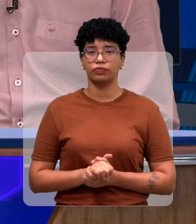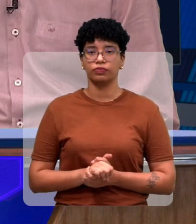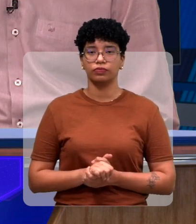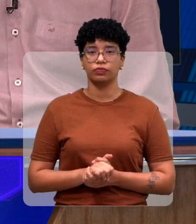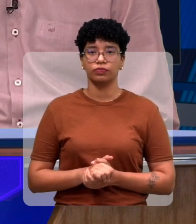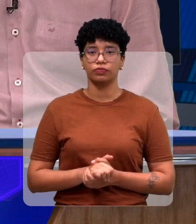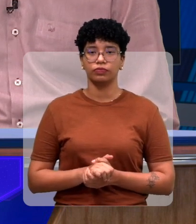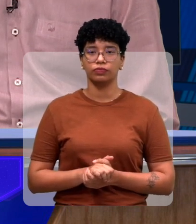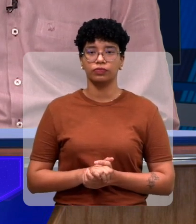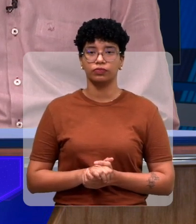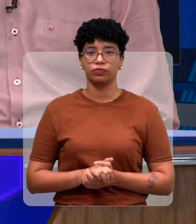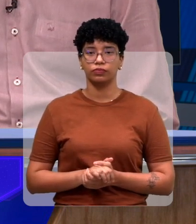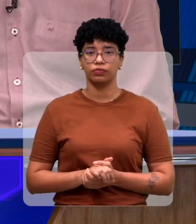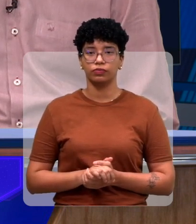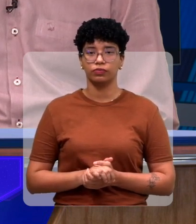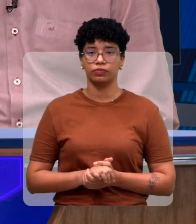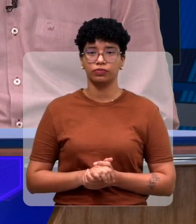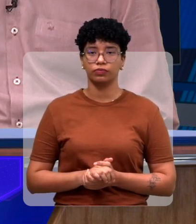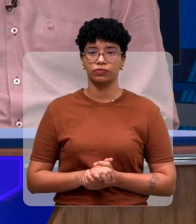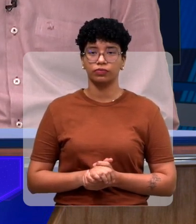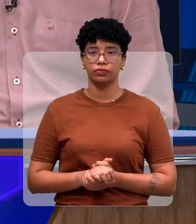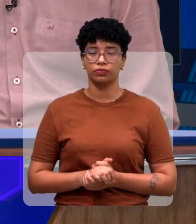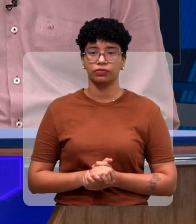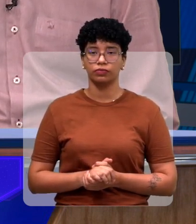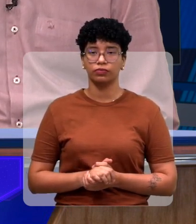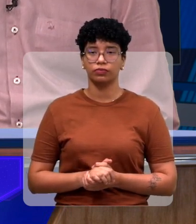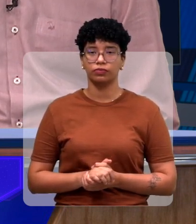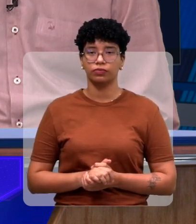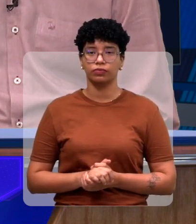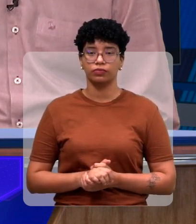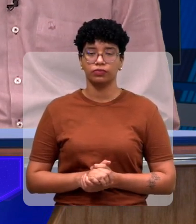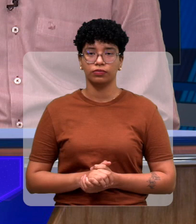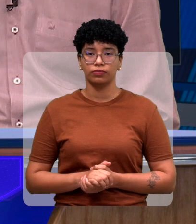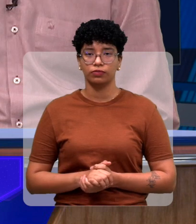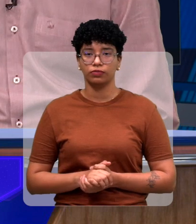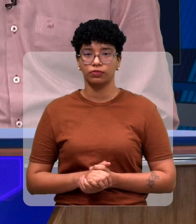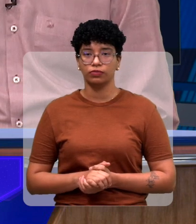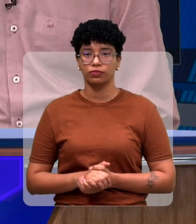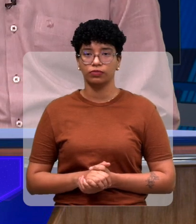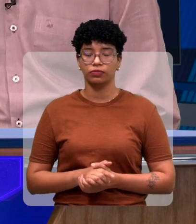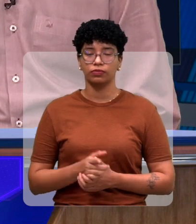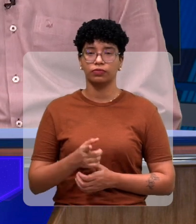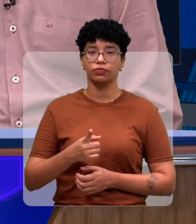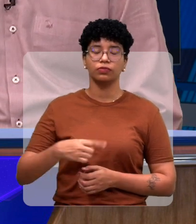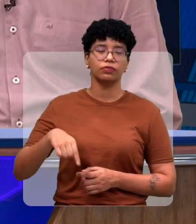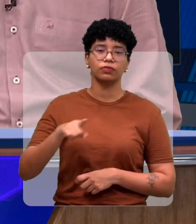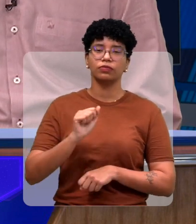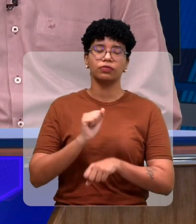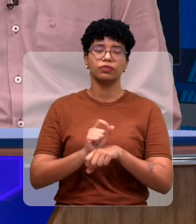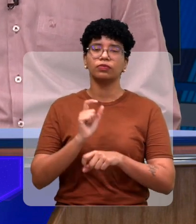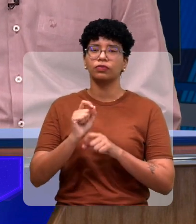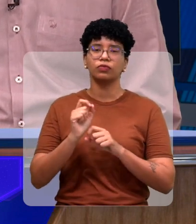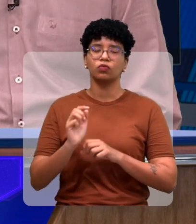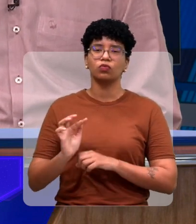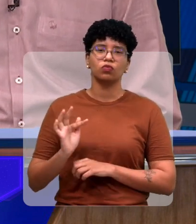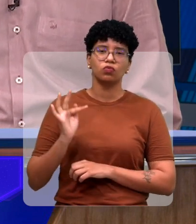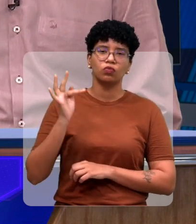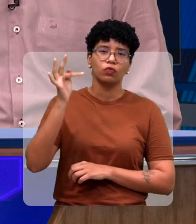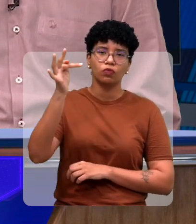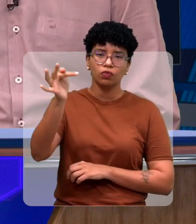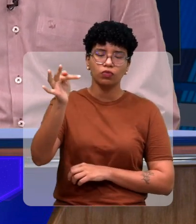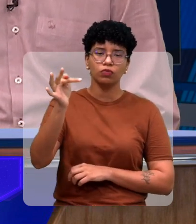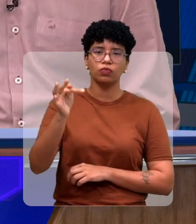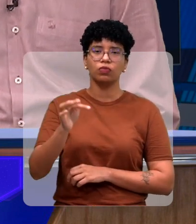mas a Devito perdeu as cadeiras e não recuperou mais. E vocês... Espero o quê? Que no